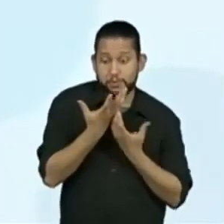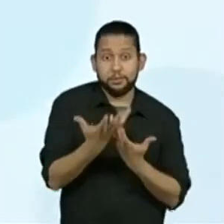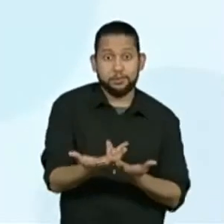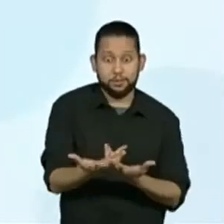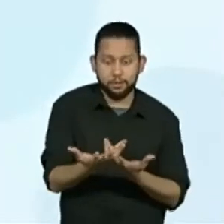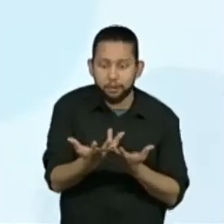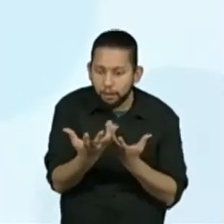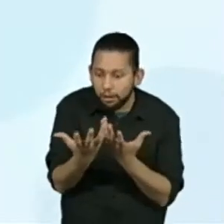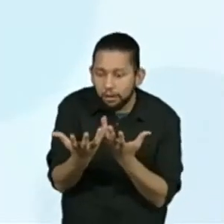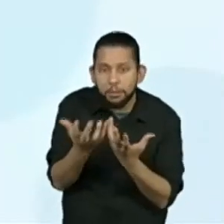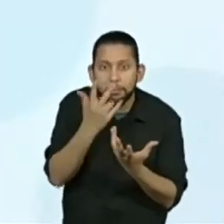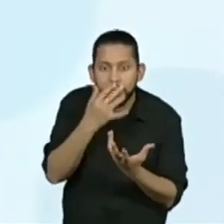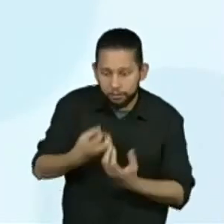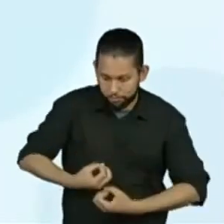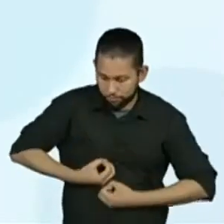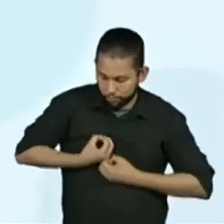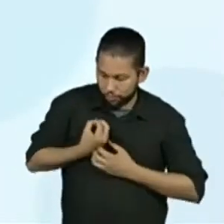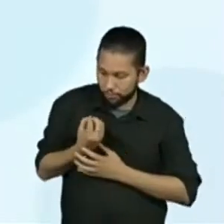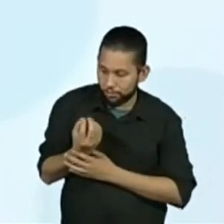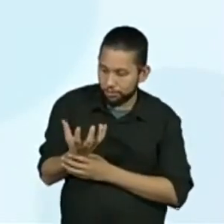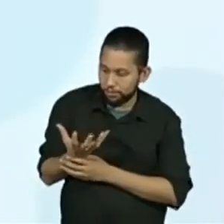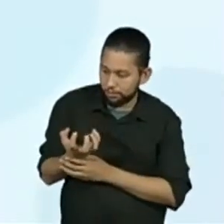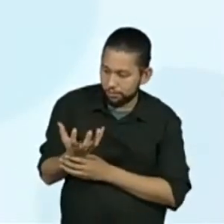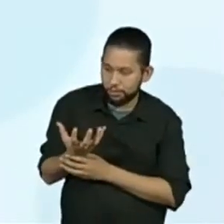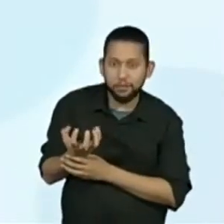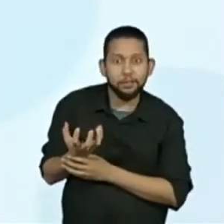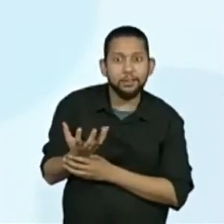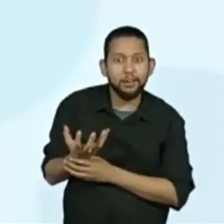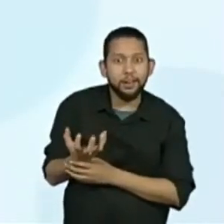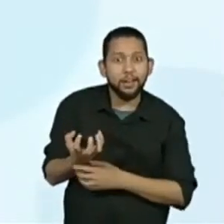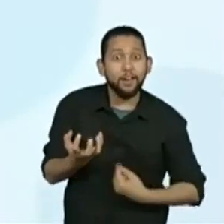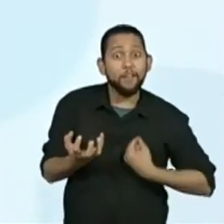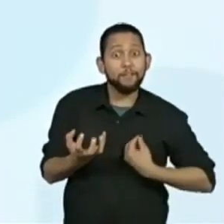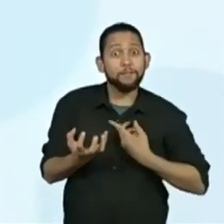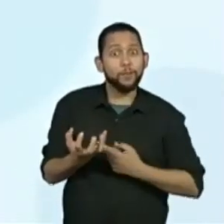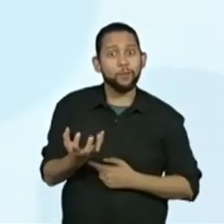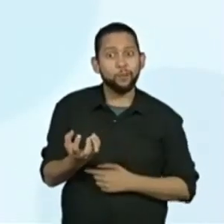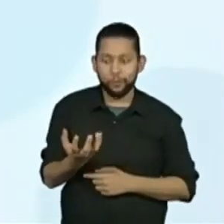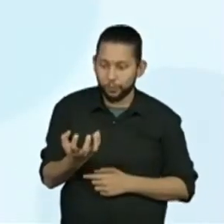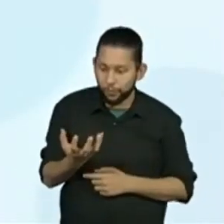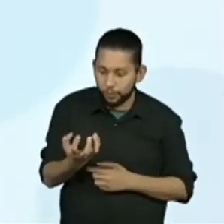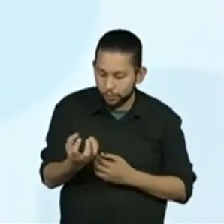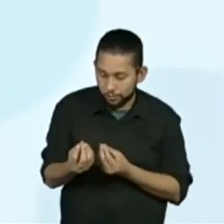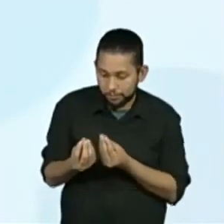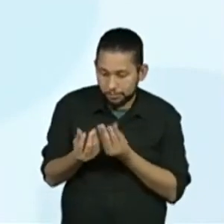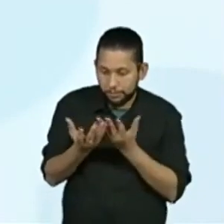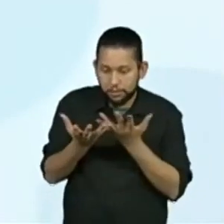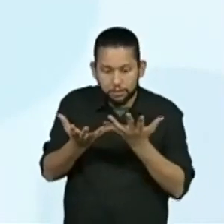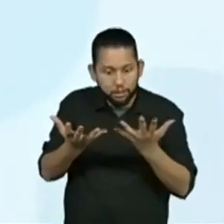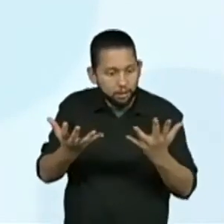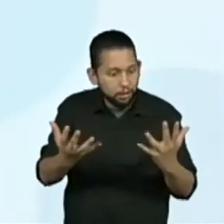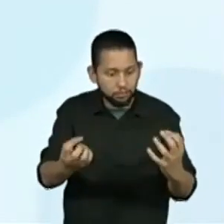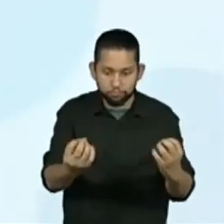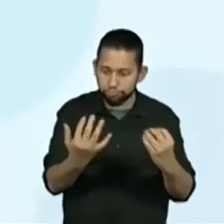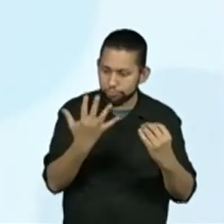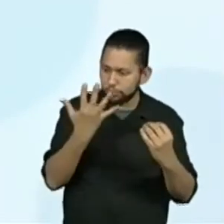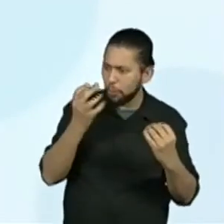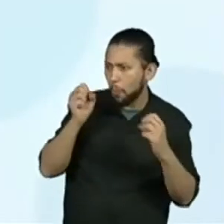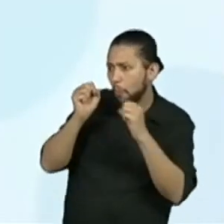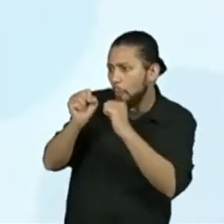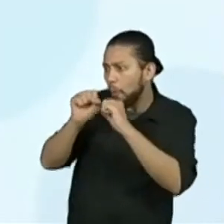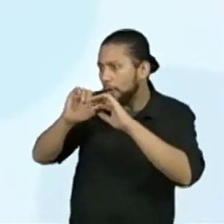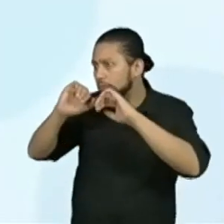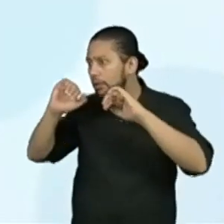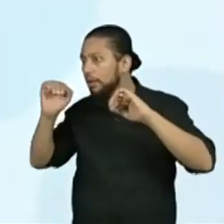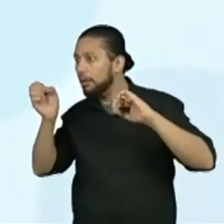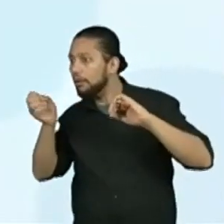poema é vivo. E são convites às inesgotáveis fontes de possibilidades.